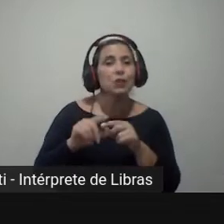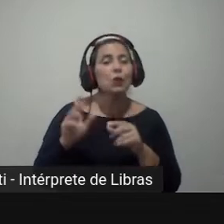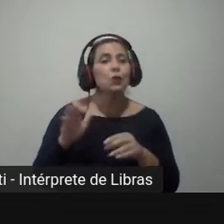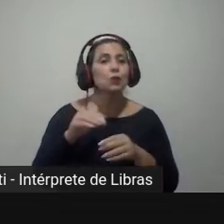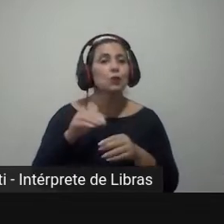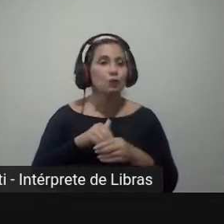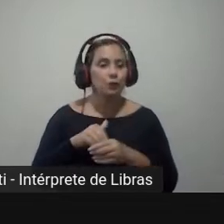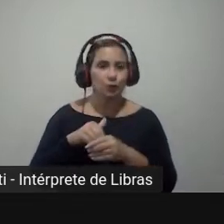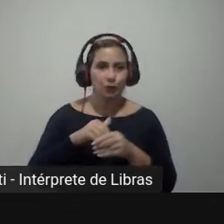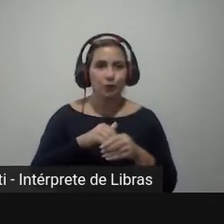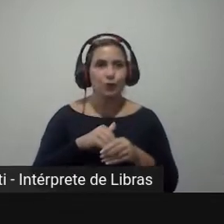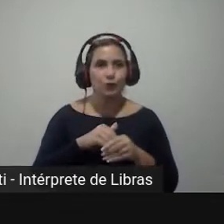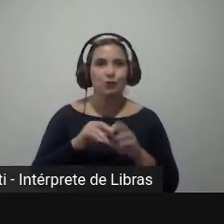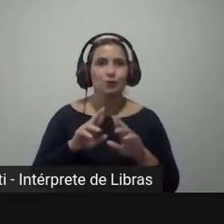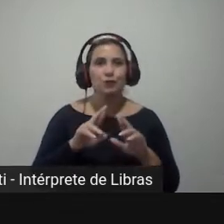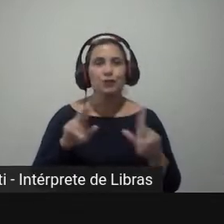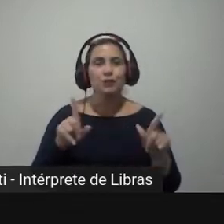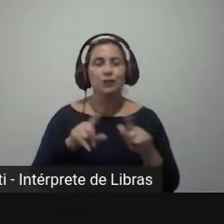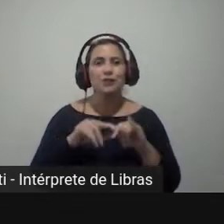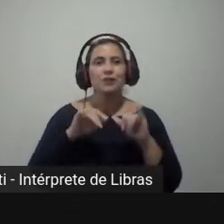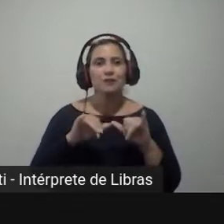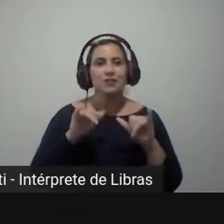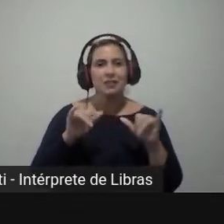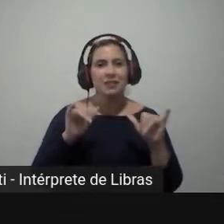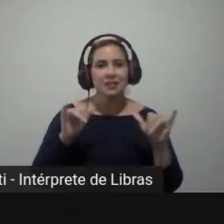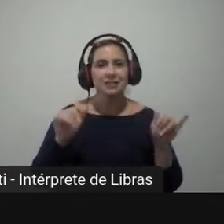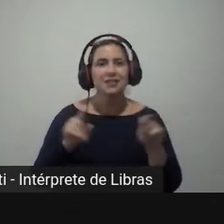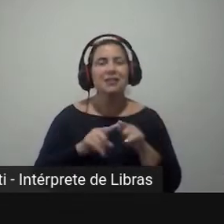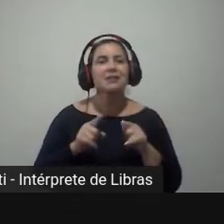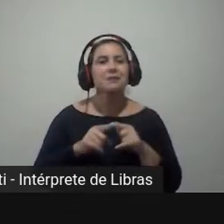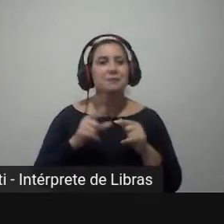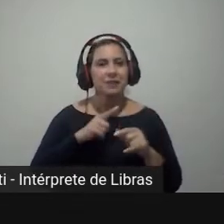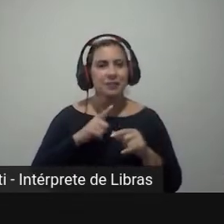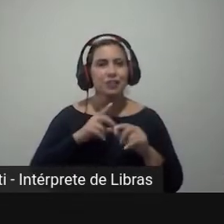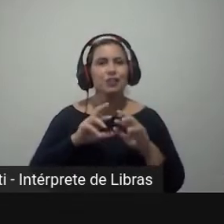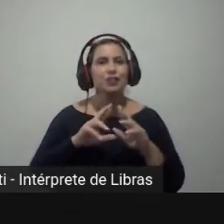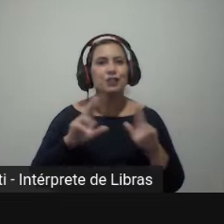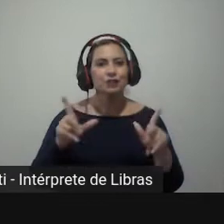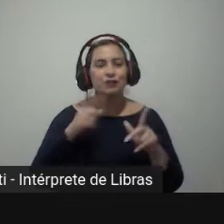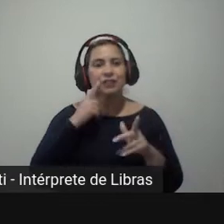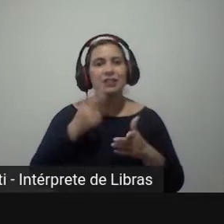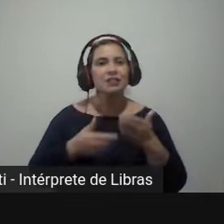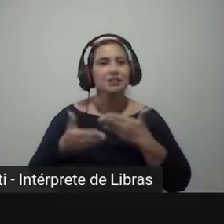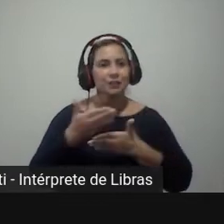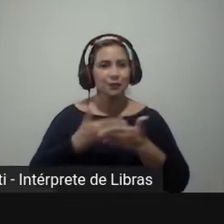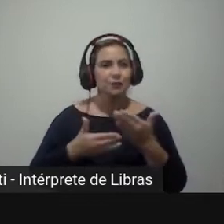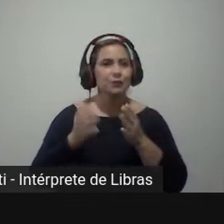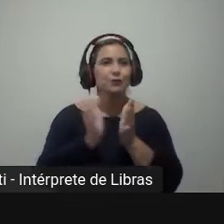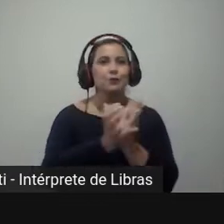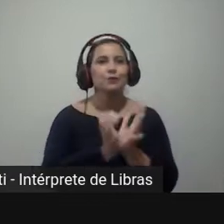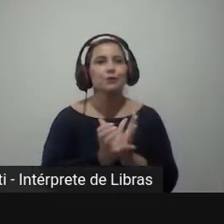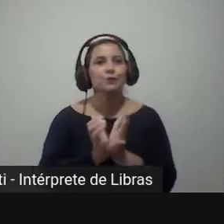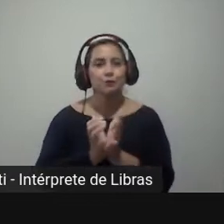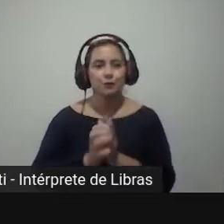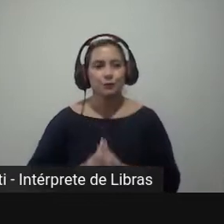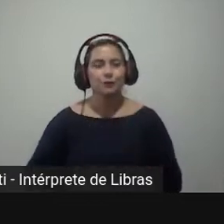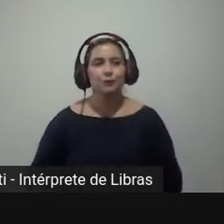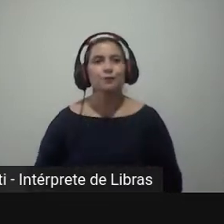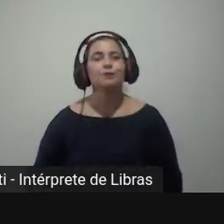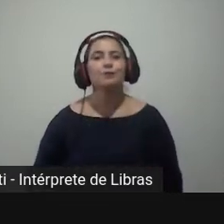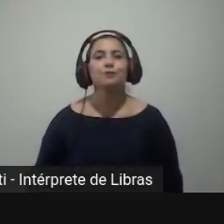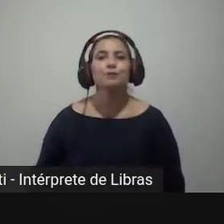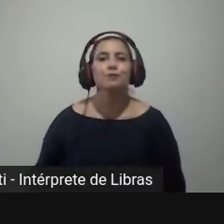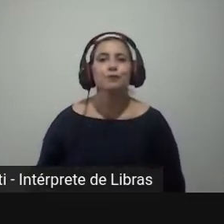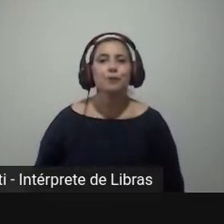entre as diferentes campanhas que participam das eleições, os diferentes cargos que estão sendo disputados. Além disso,